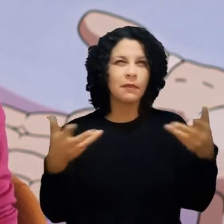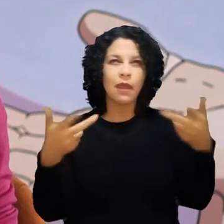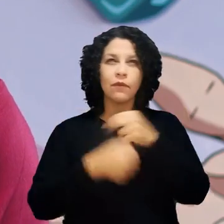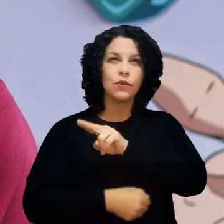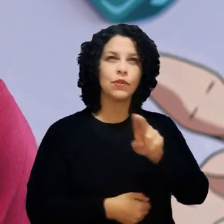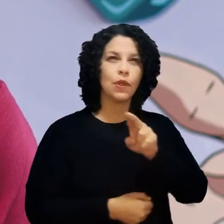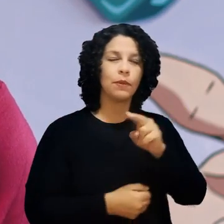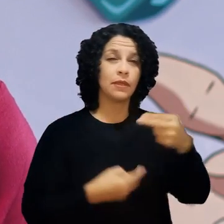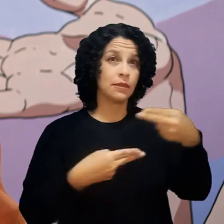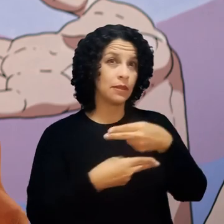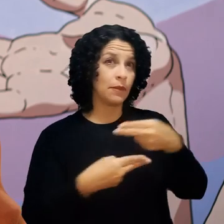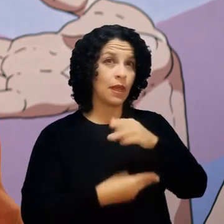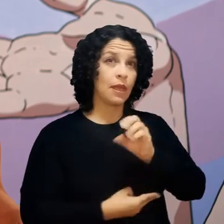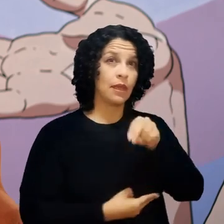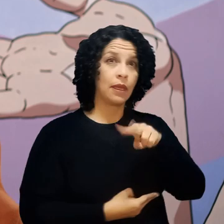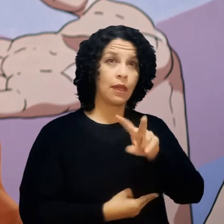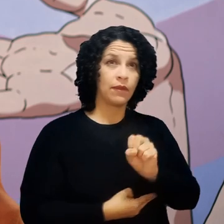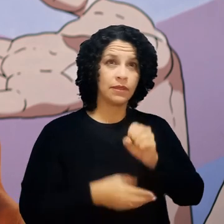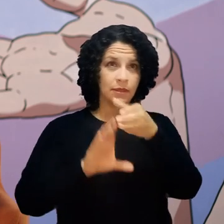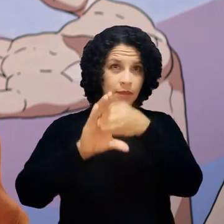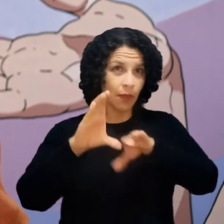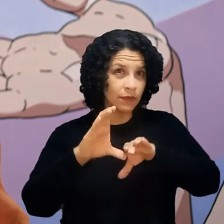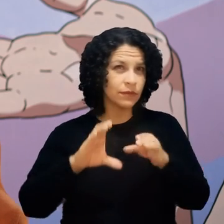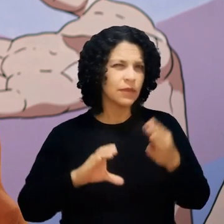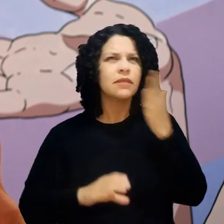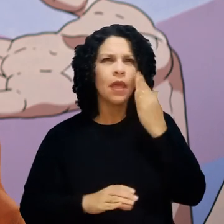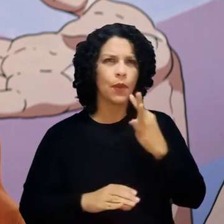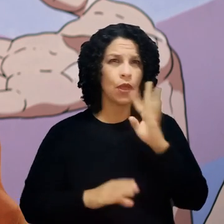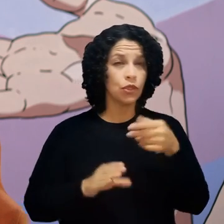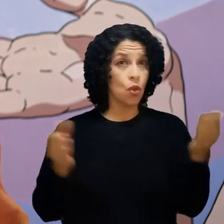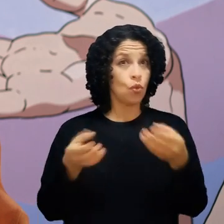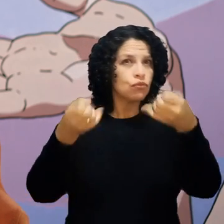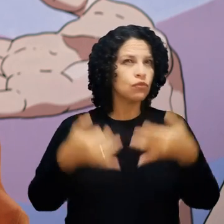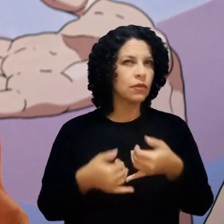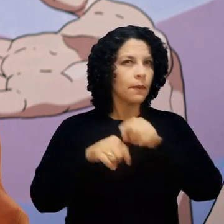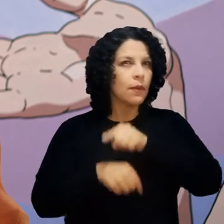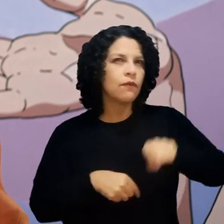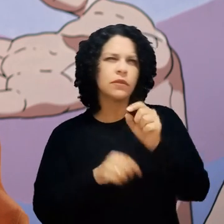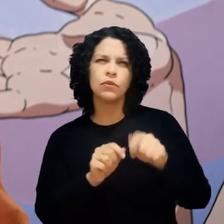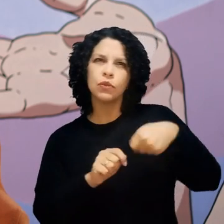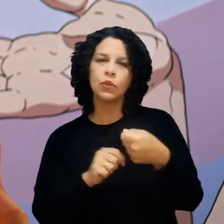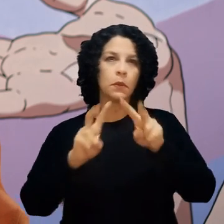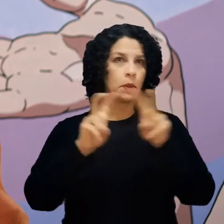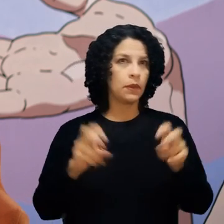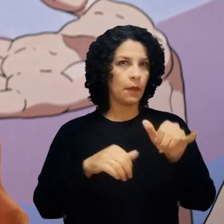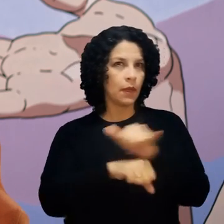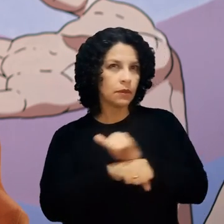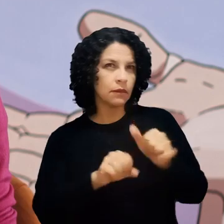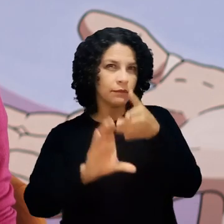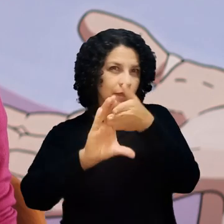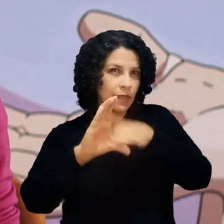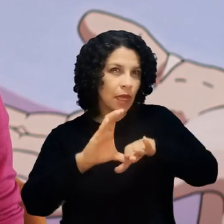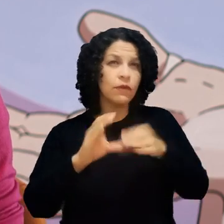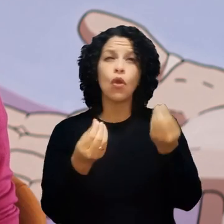chamada Sebrae Canvas. Você já ouviu falar no Sebrae Canvas? Hoje eu quero te contar um pouco mais sobre essa ferramenta